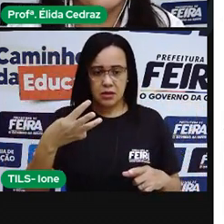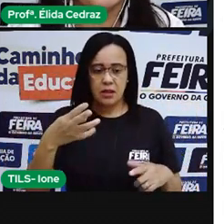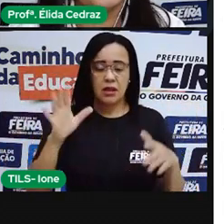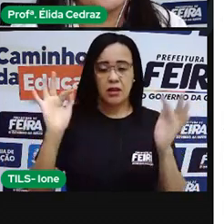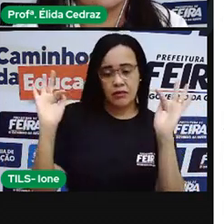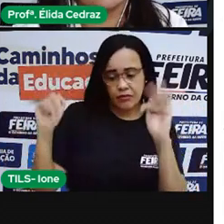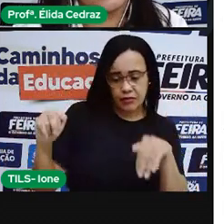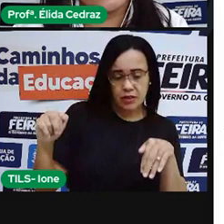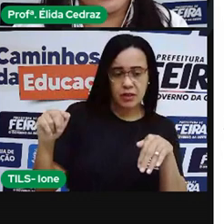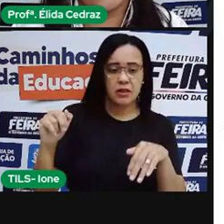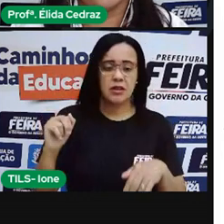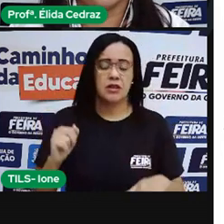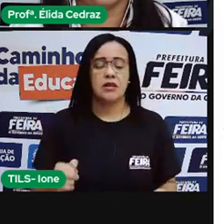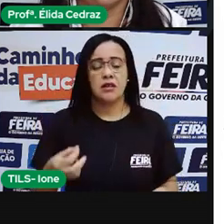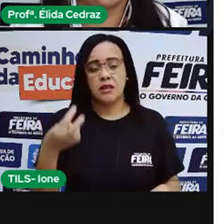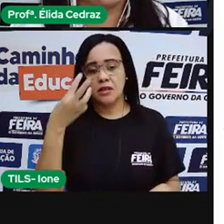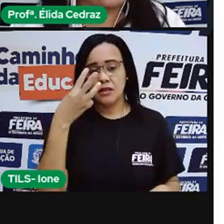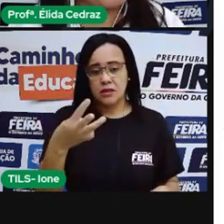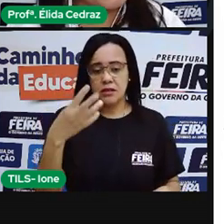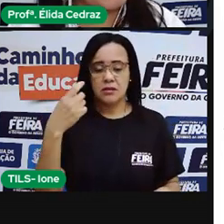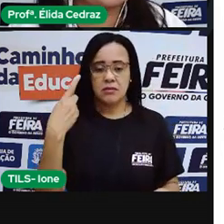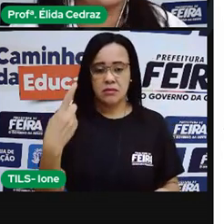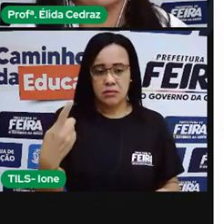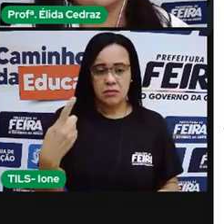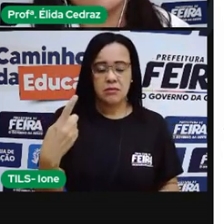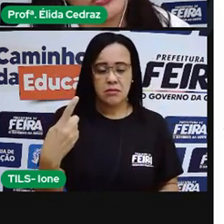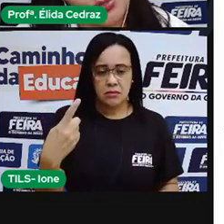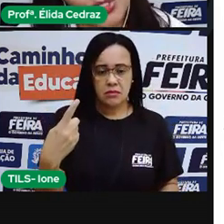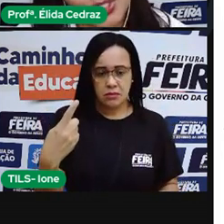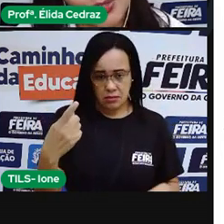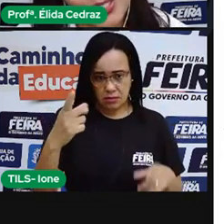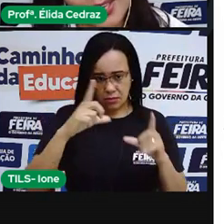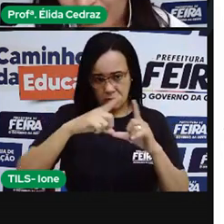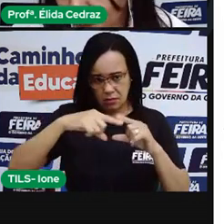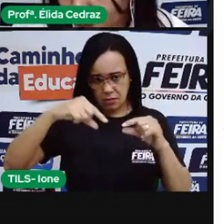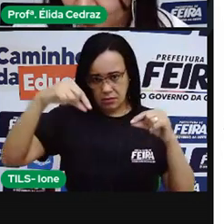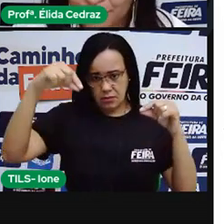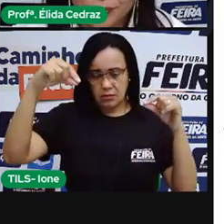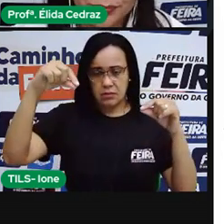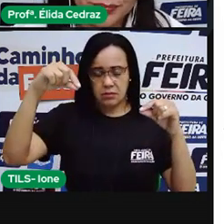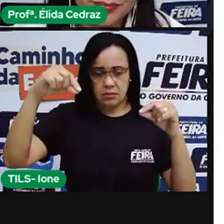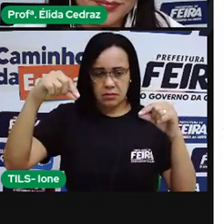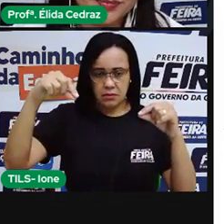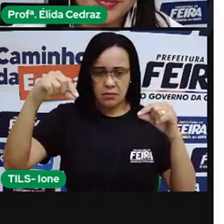no dia 31, quando a lua minguante surge no céu.